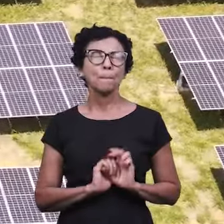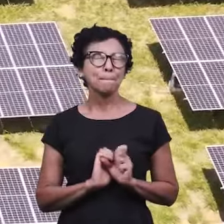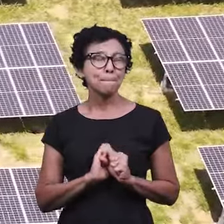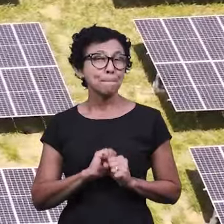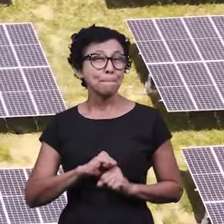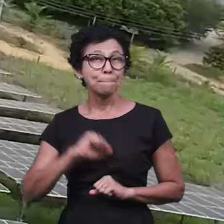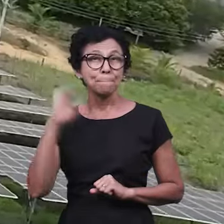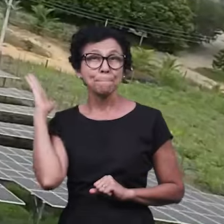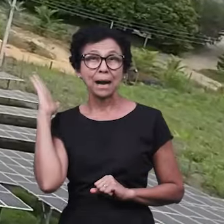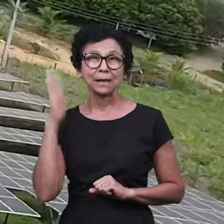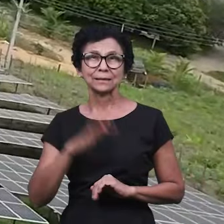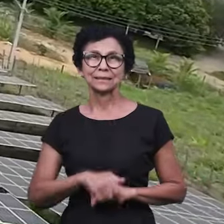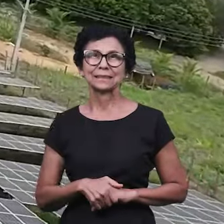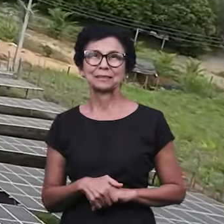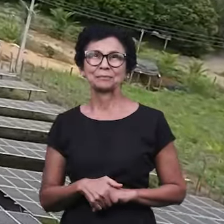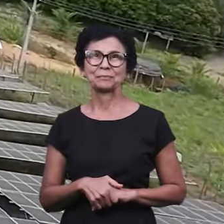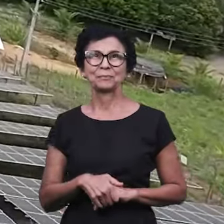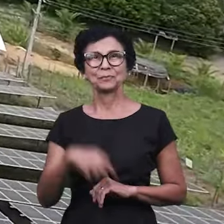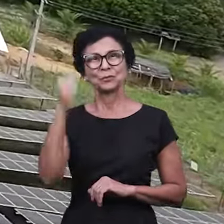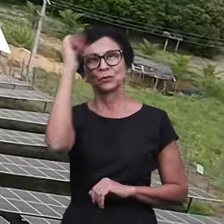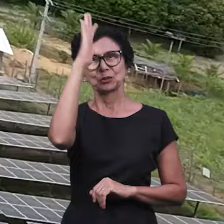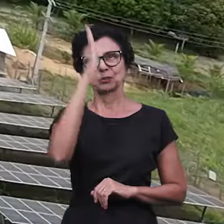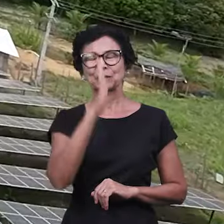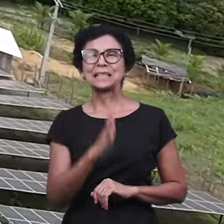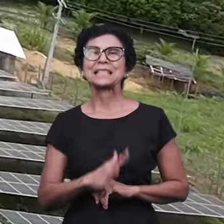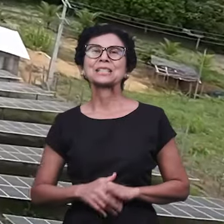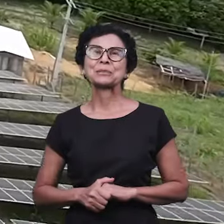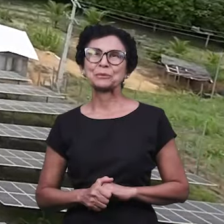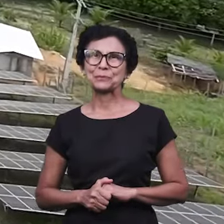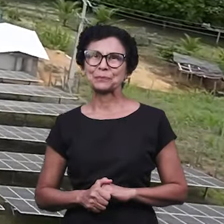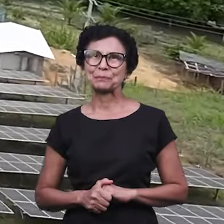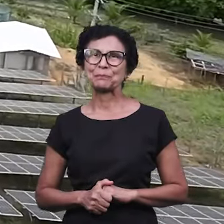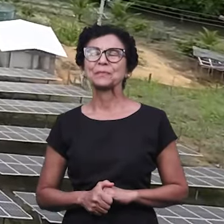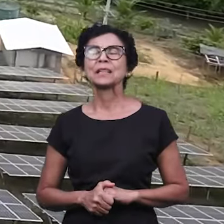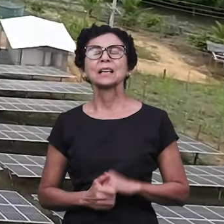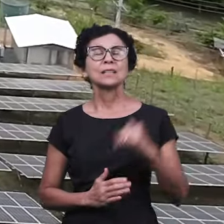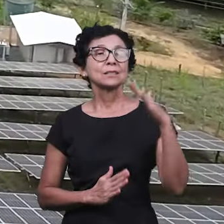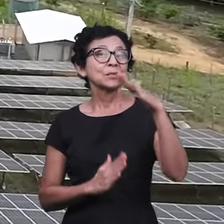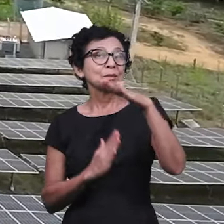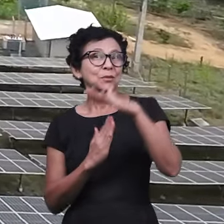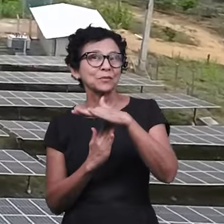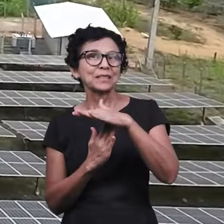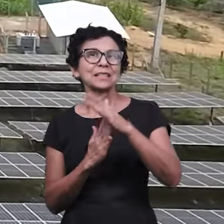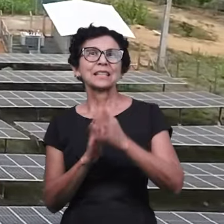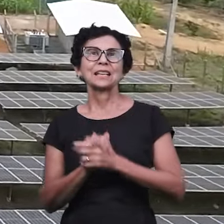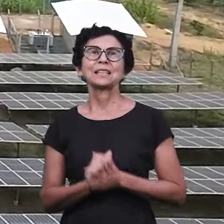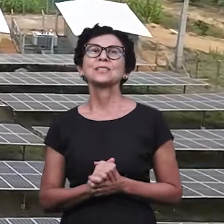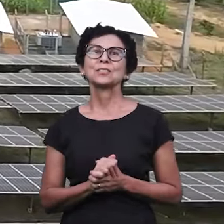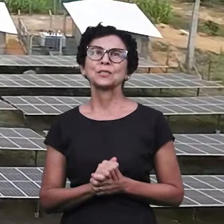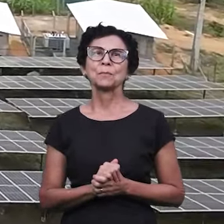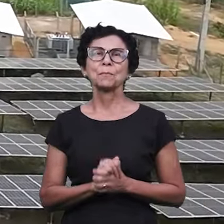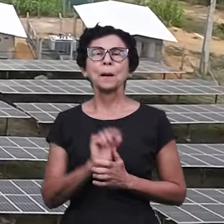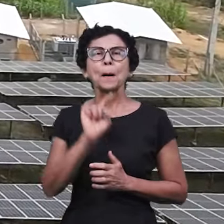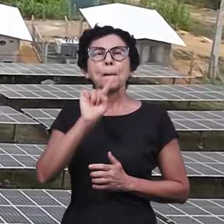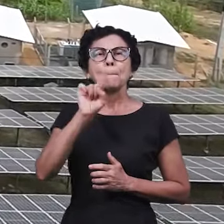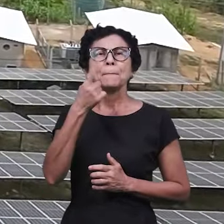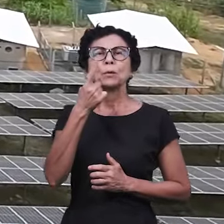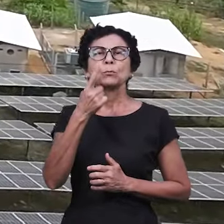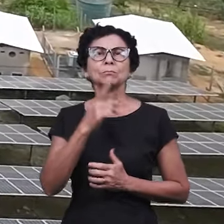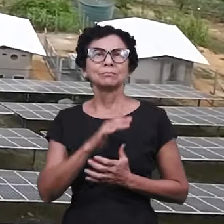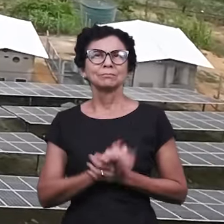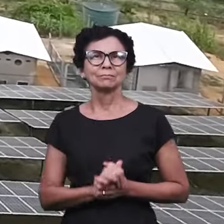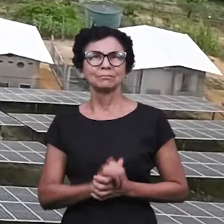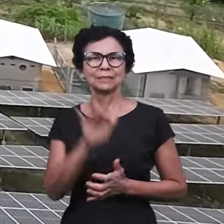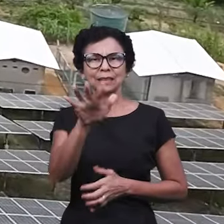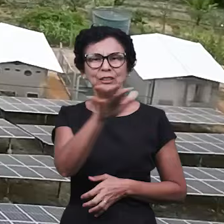produtora de energia solar do Brasil. A usina é suficiente para abastecer mais de mil unidades.